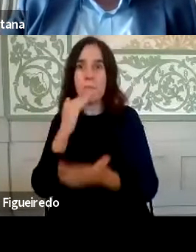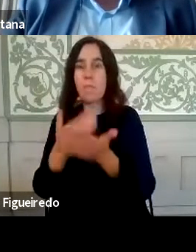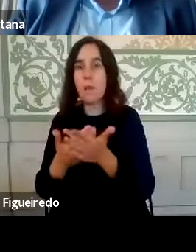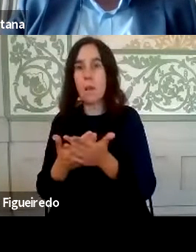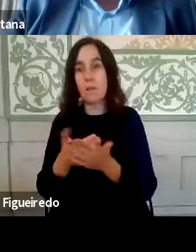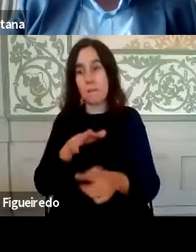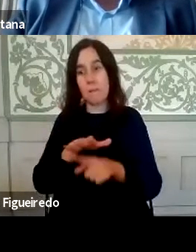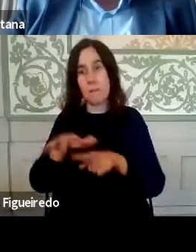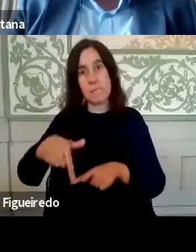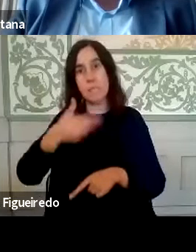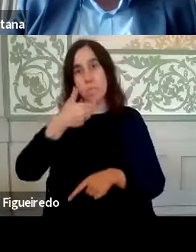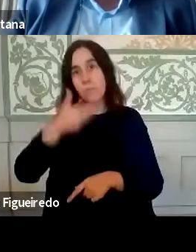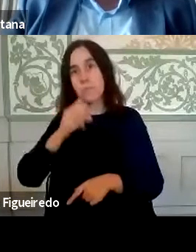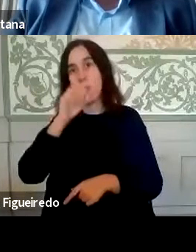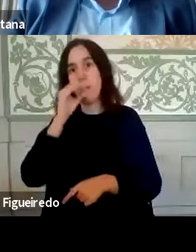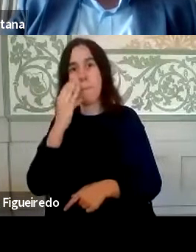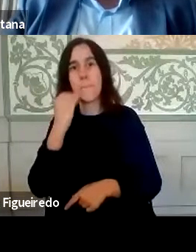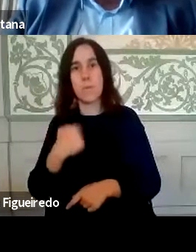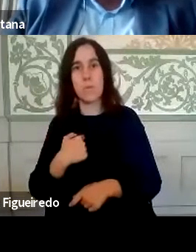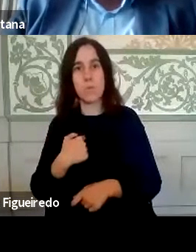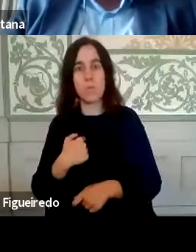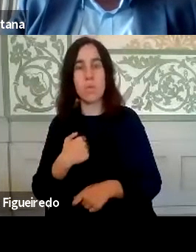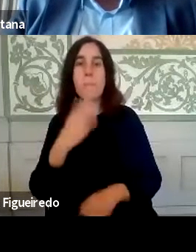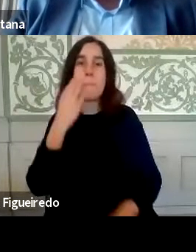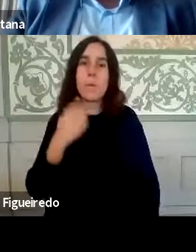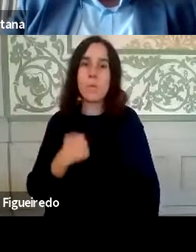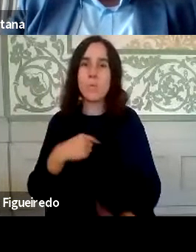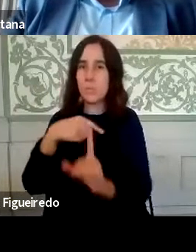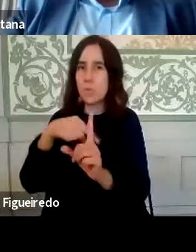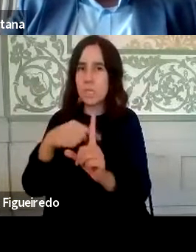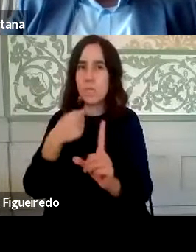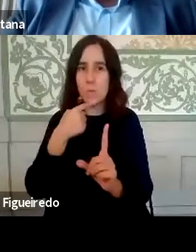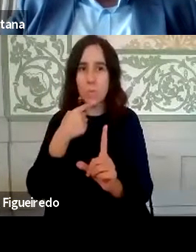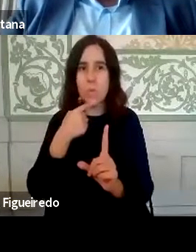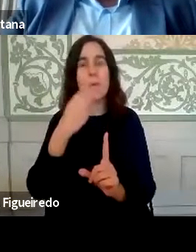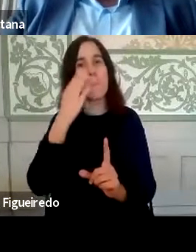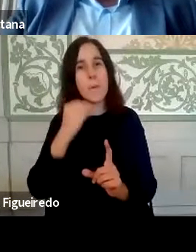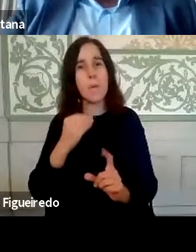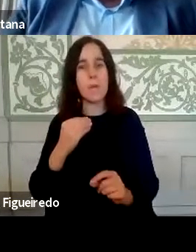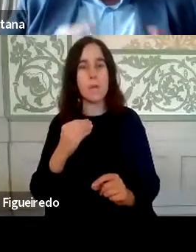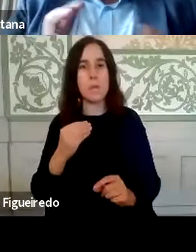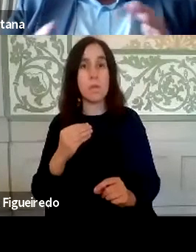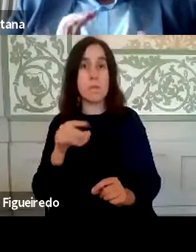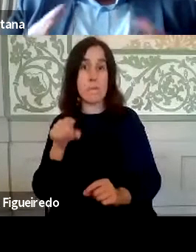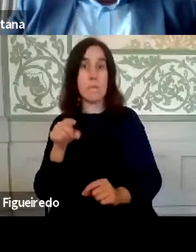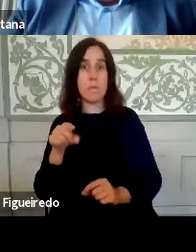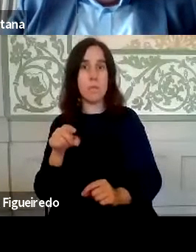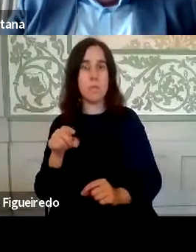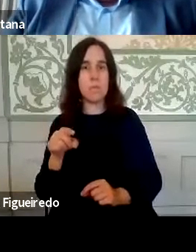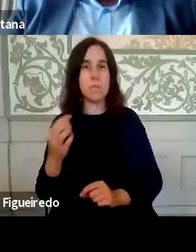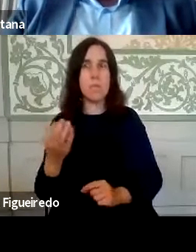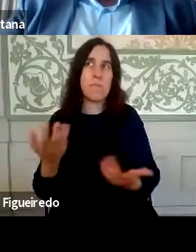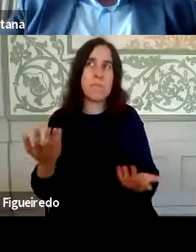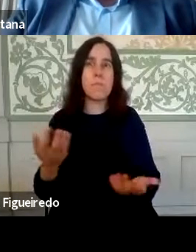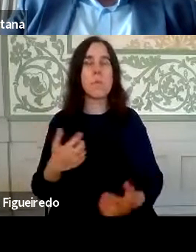desta experiência, que eu acho que são muito positivos e acho que, e aí, enfim,